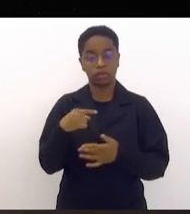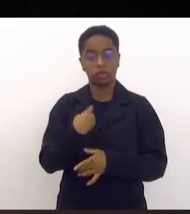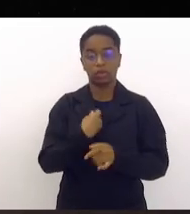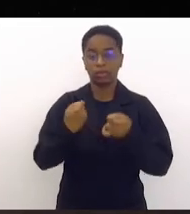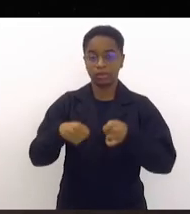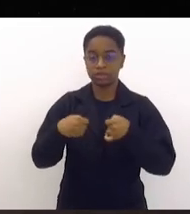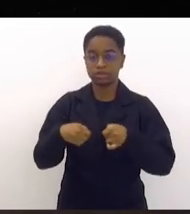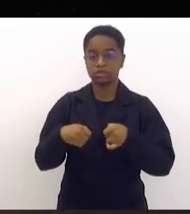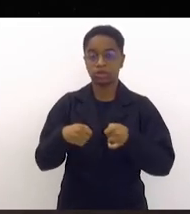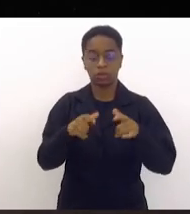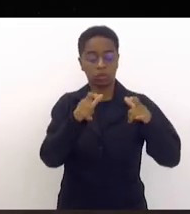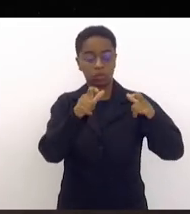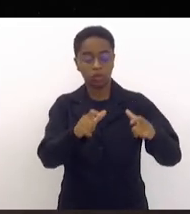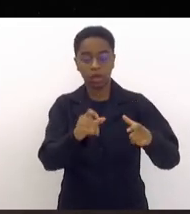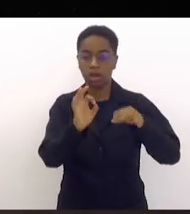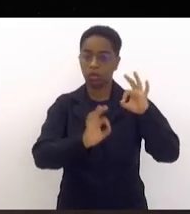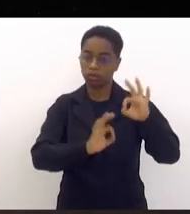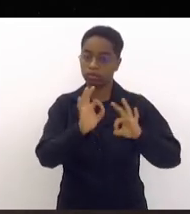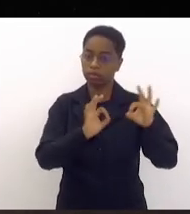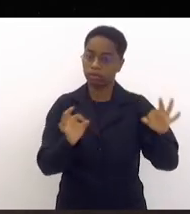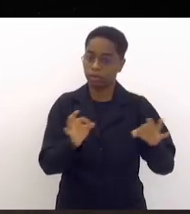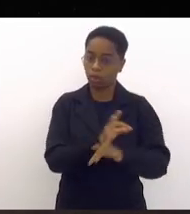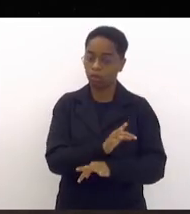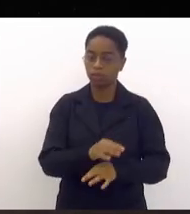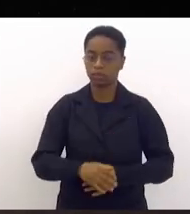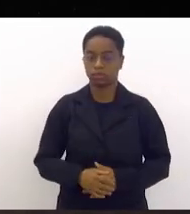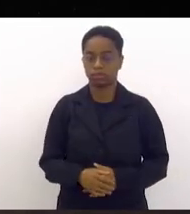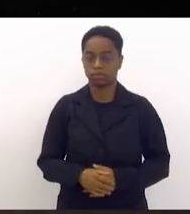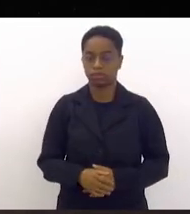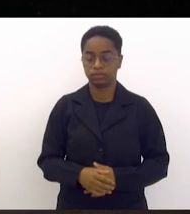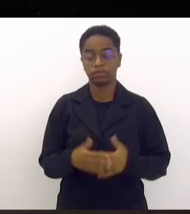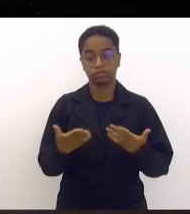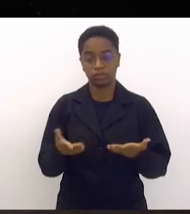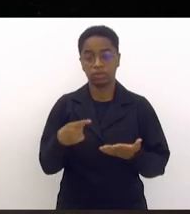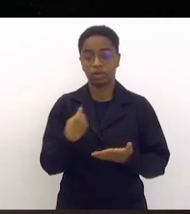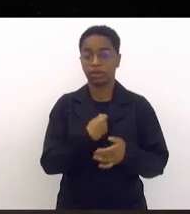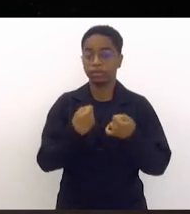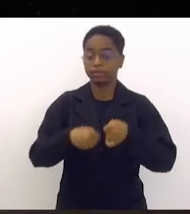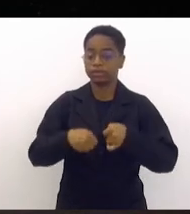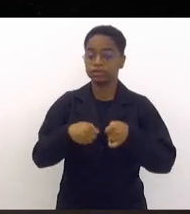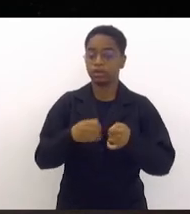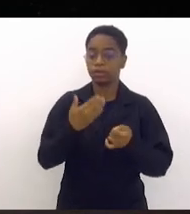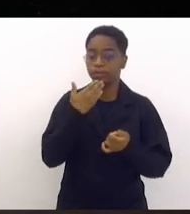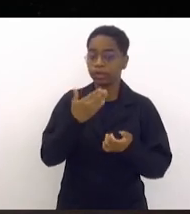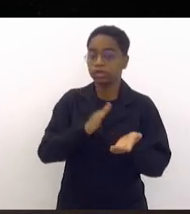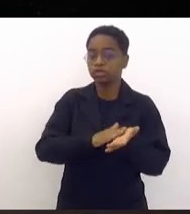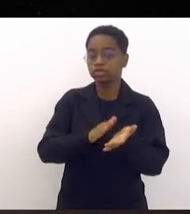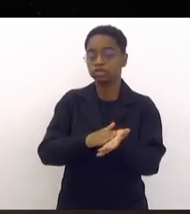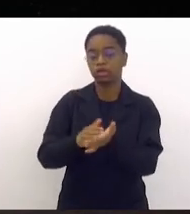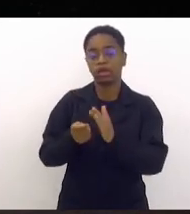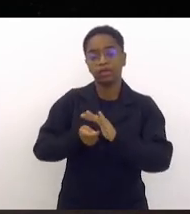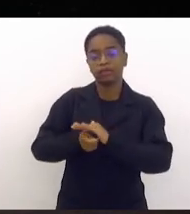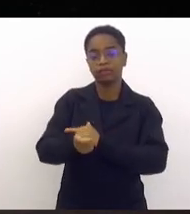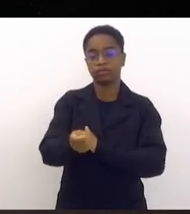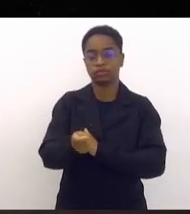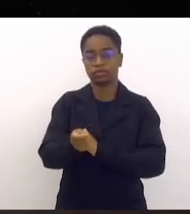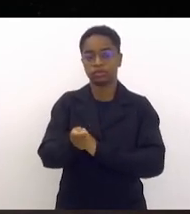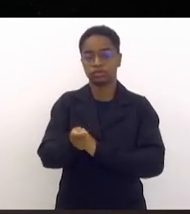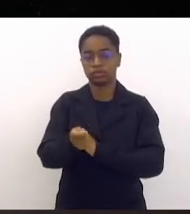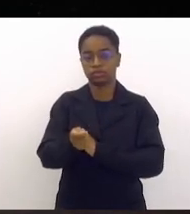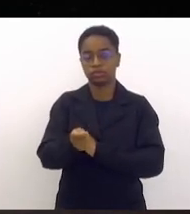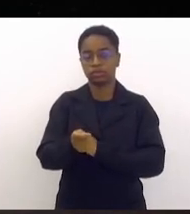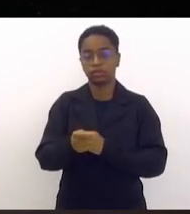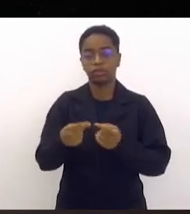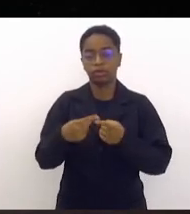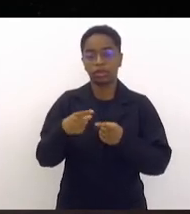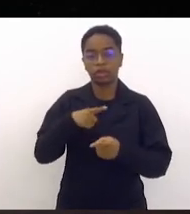estaleiro que esteja efetivamente preparado. Então, nós temos que cobrar esses investimentos a partir do novo